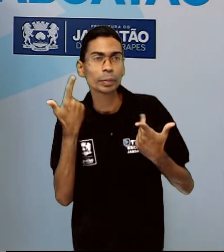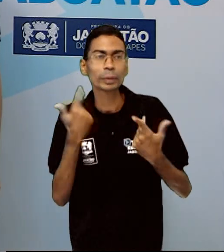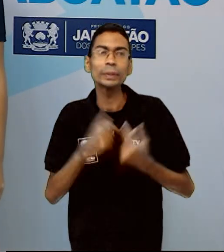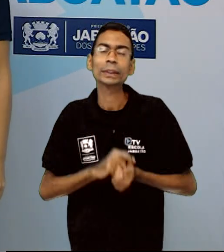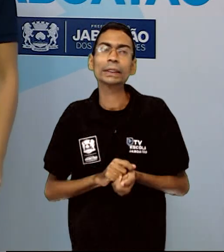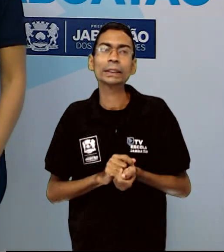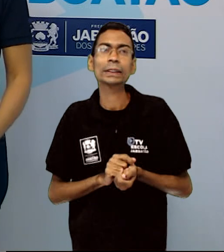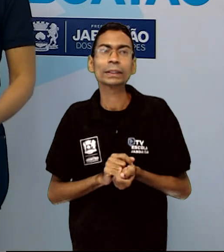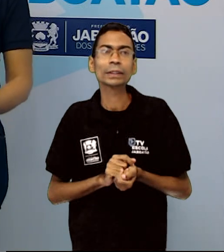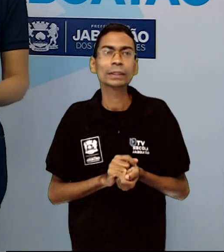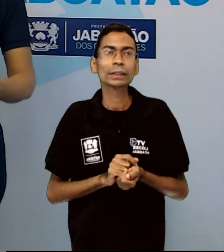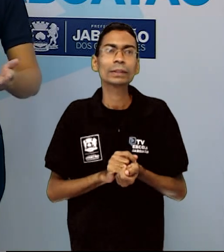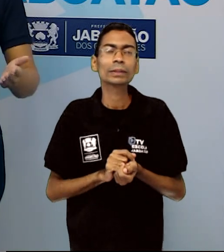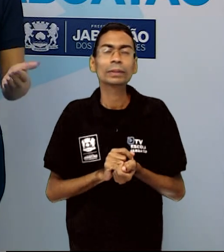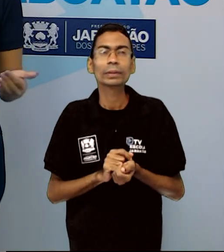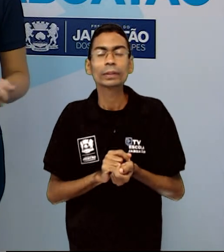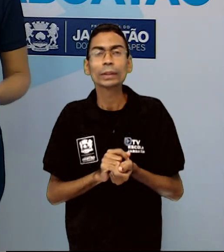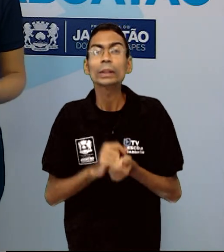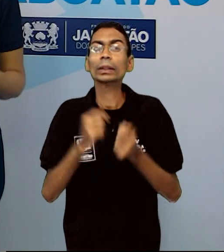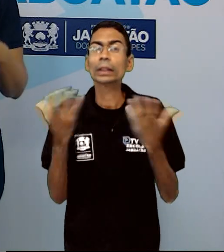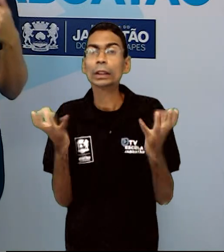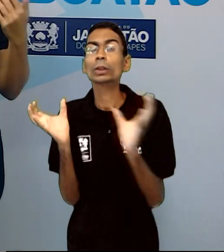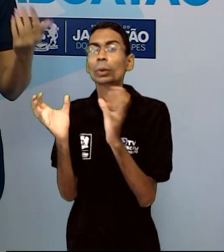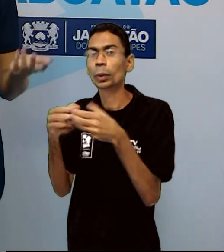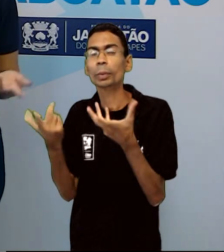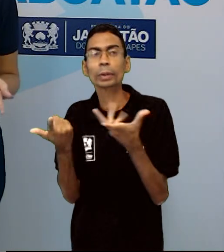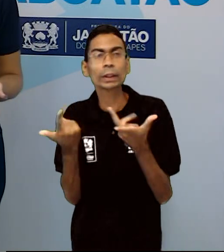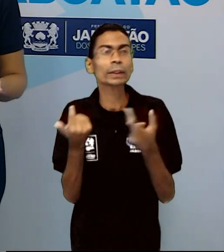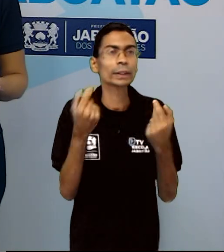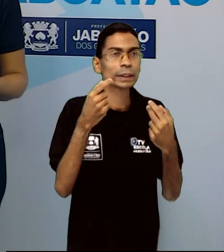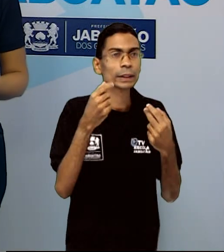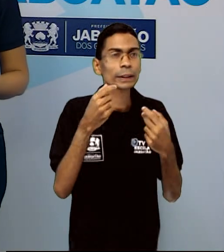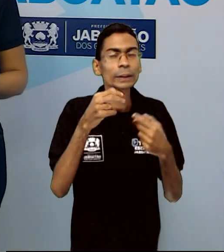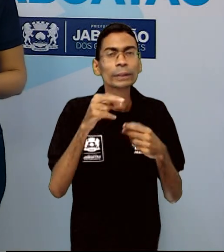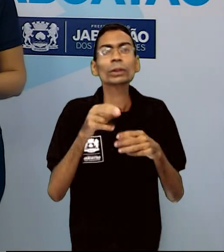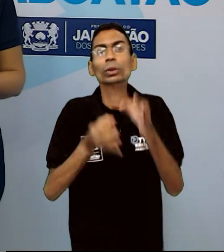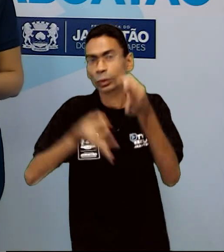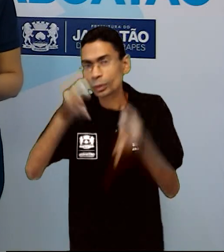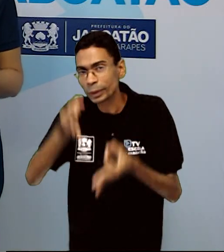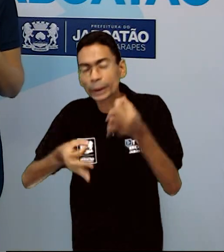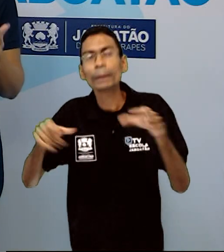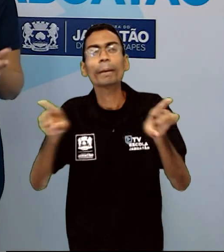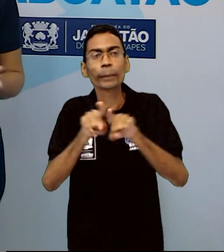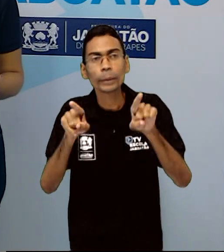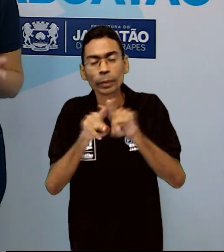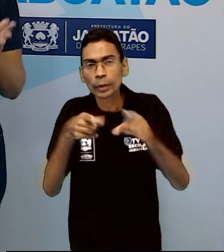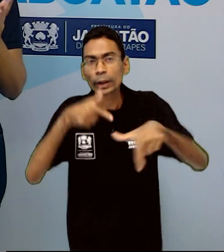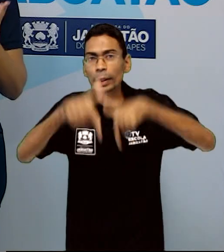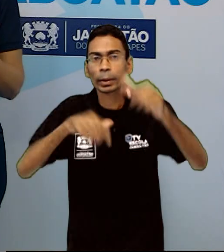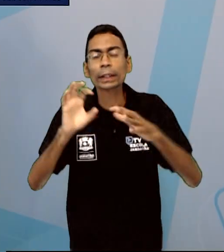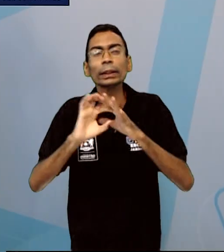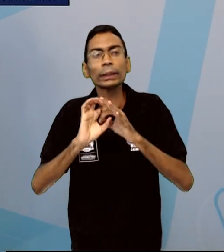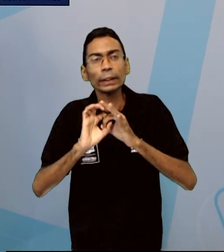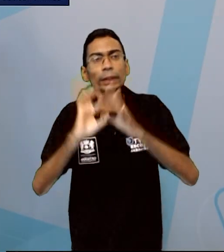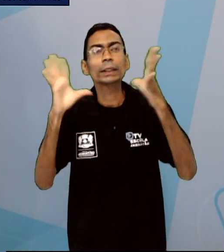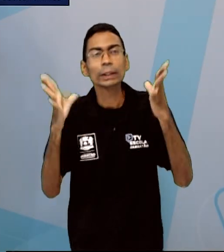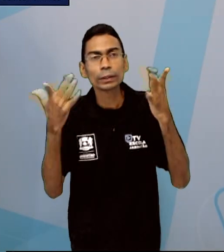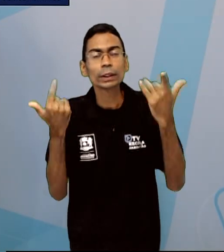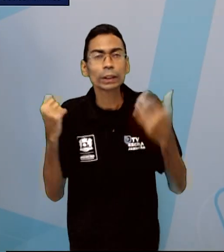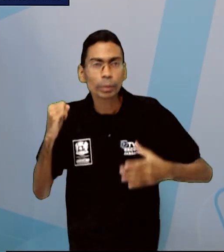Direitos civis é o direito de ir e vir, defesa à justiça, trabalho livre e de segurança individual